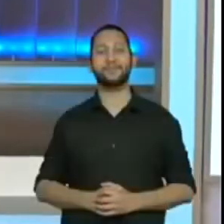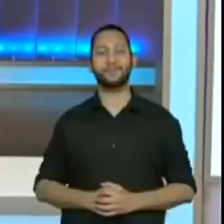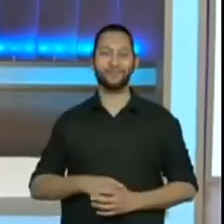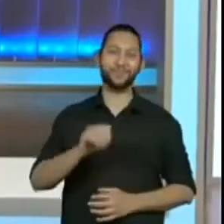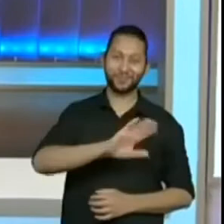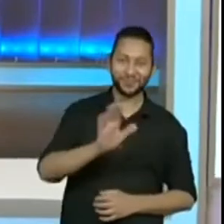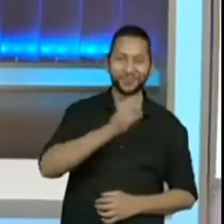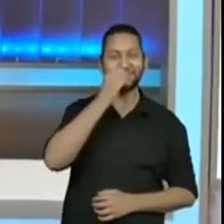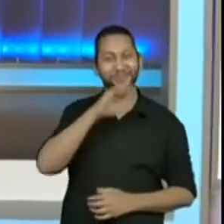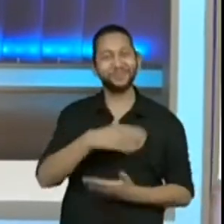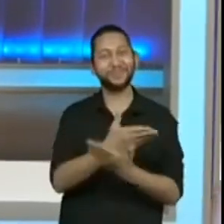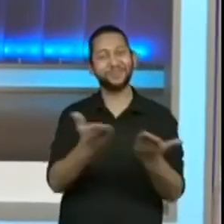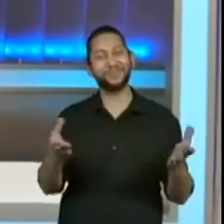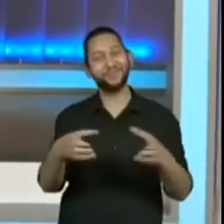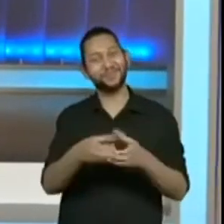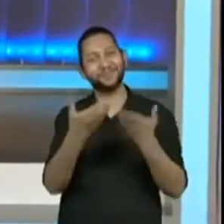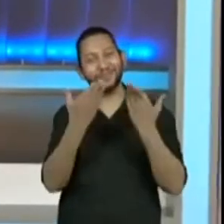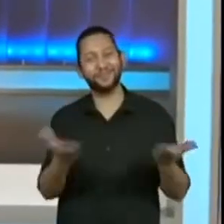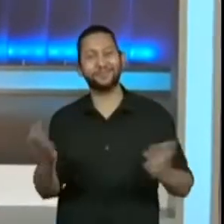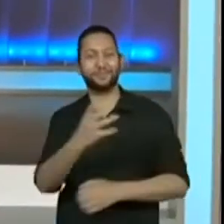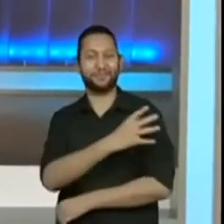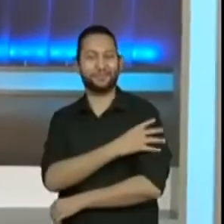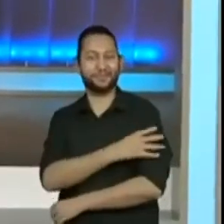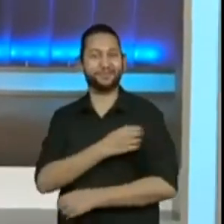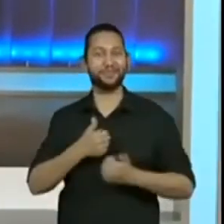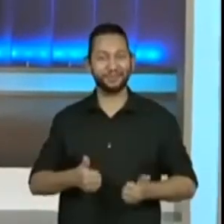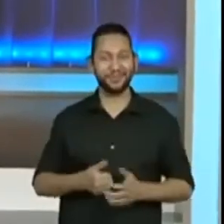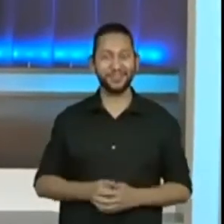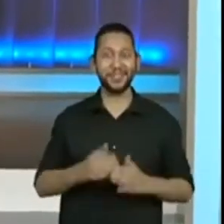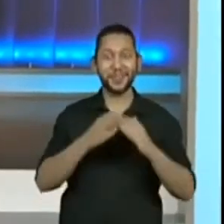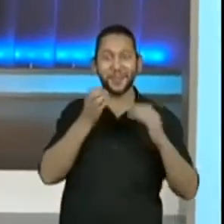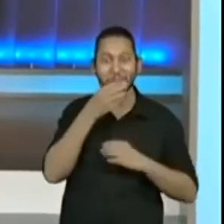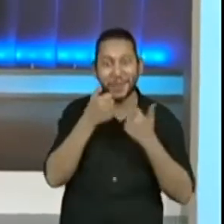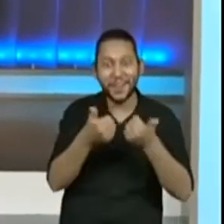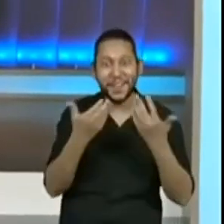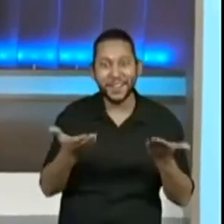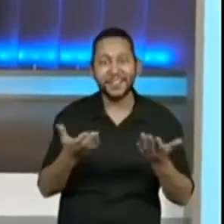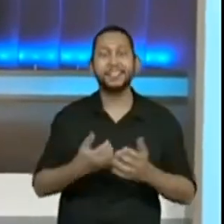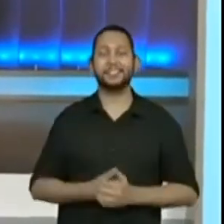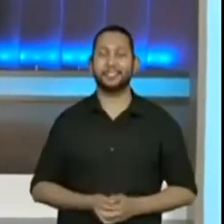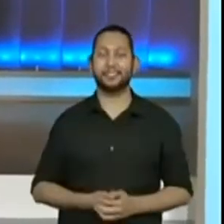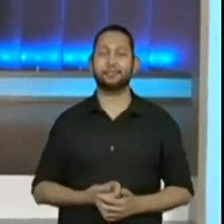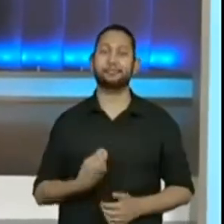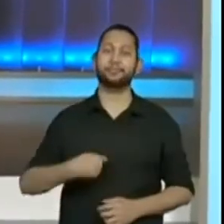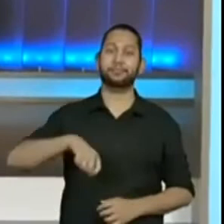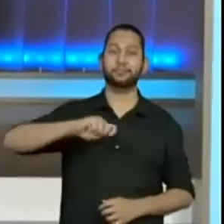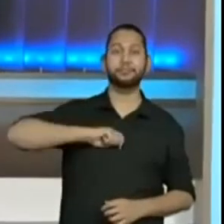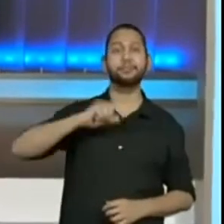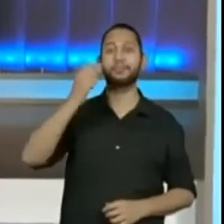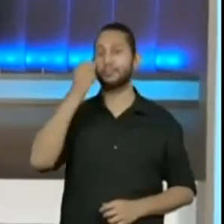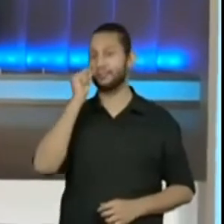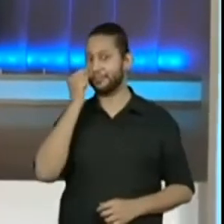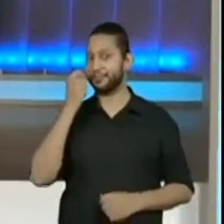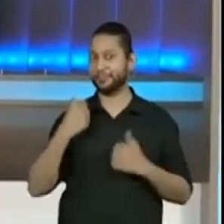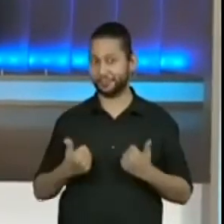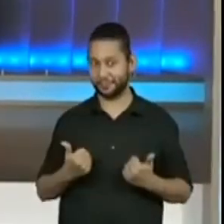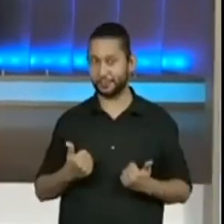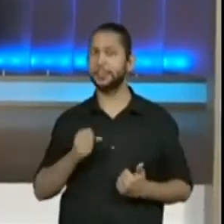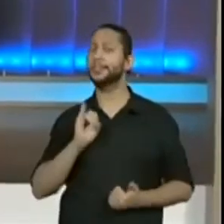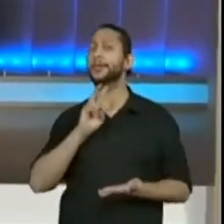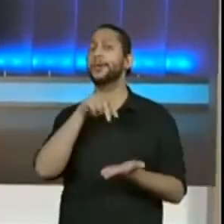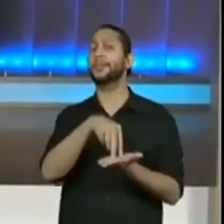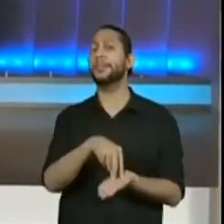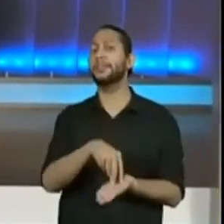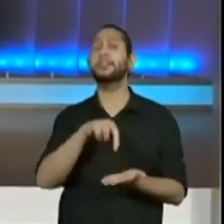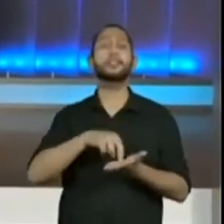Boa tarde, galerinha do quarto ano! Tudo bem com vocês? Eu sou a professora Aline Gacchi, eu estou na área,